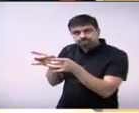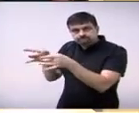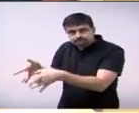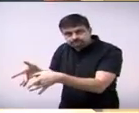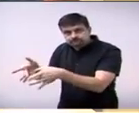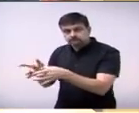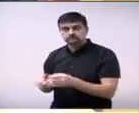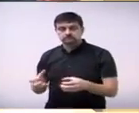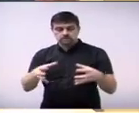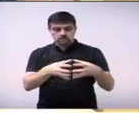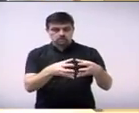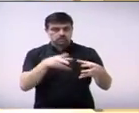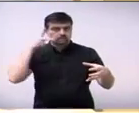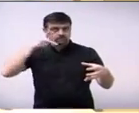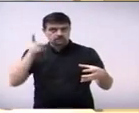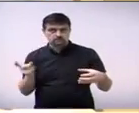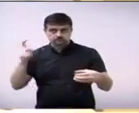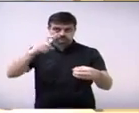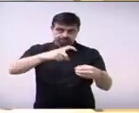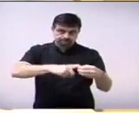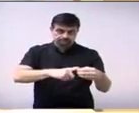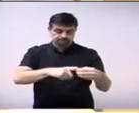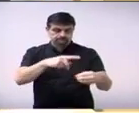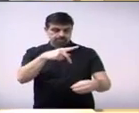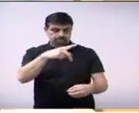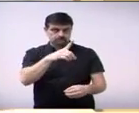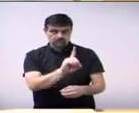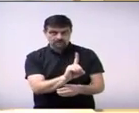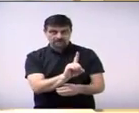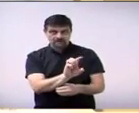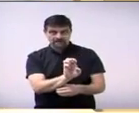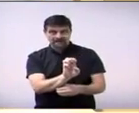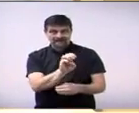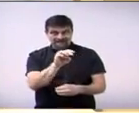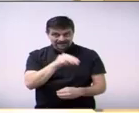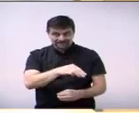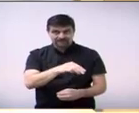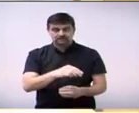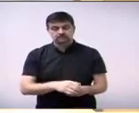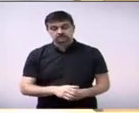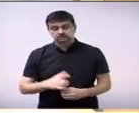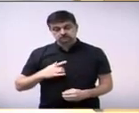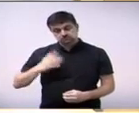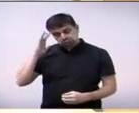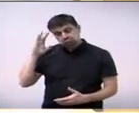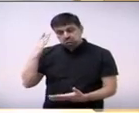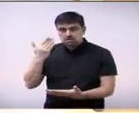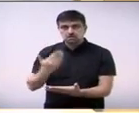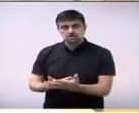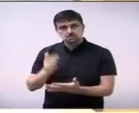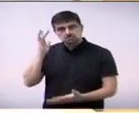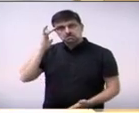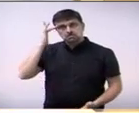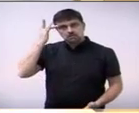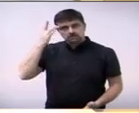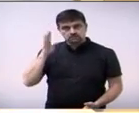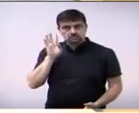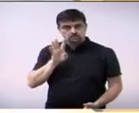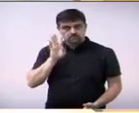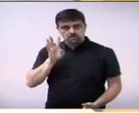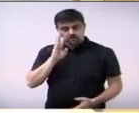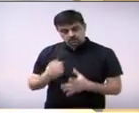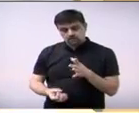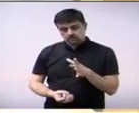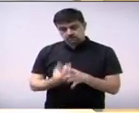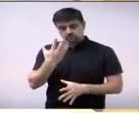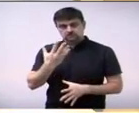preocupar com a federalidade partidária. Então, acho que foi uma coisa legal que aconteceu